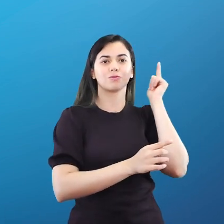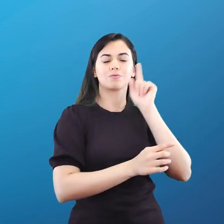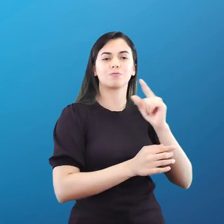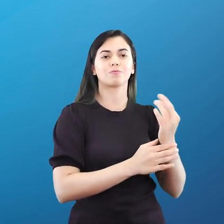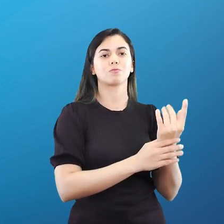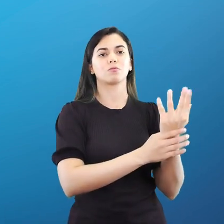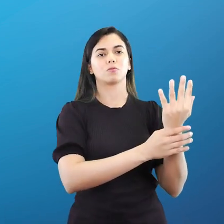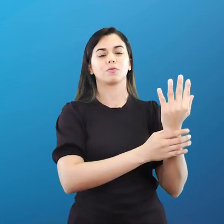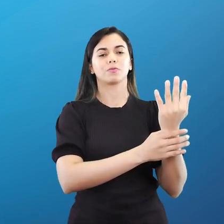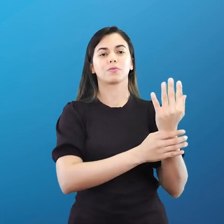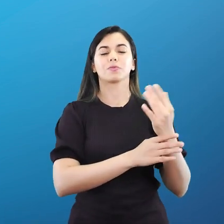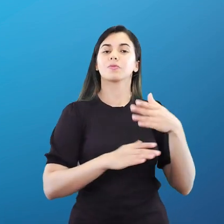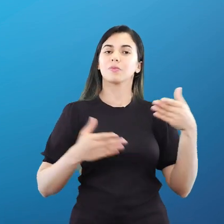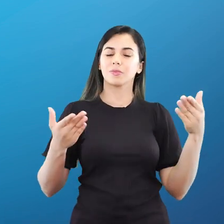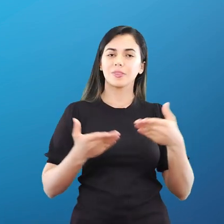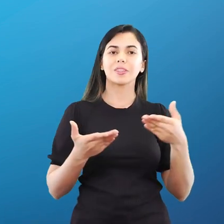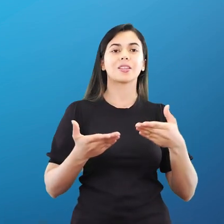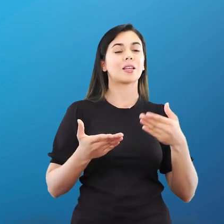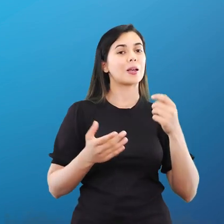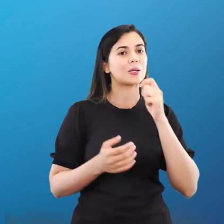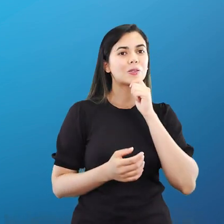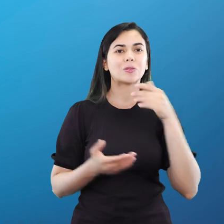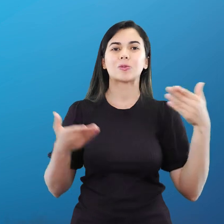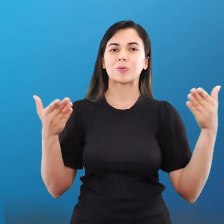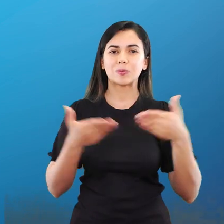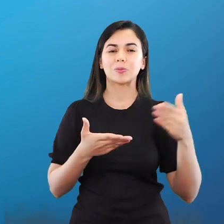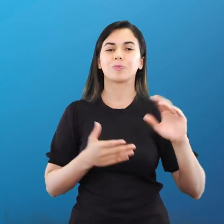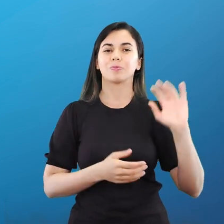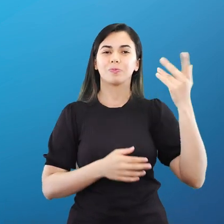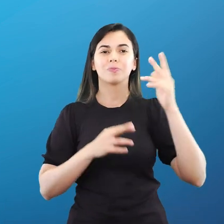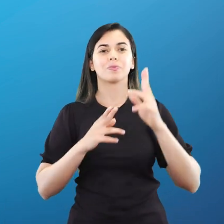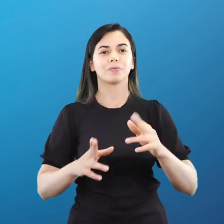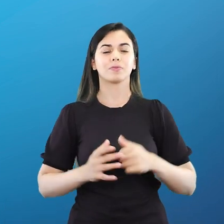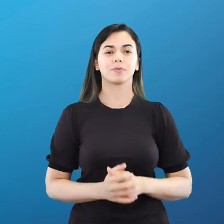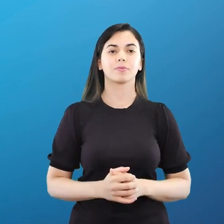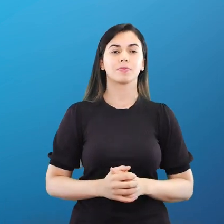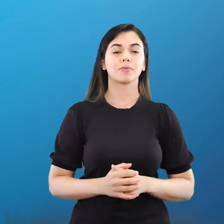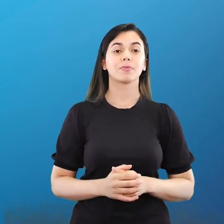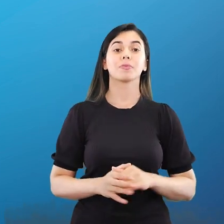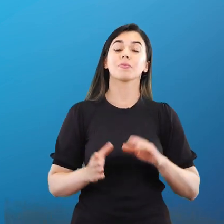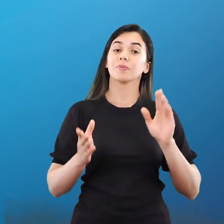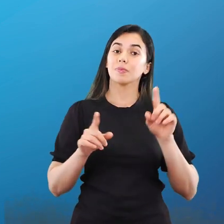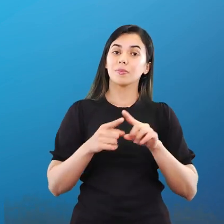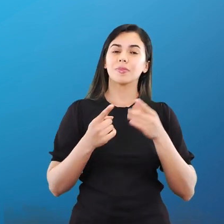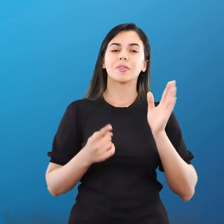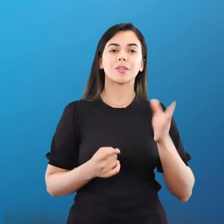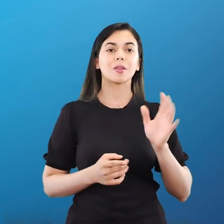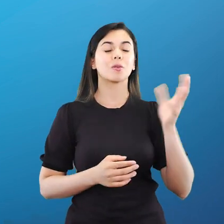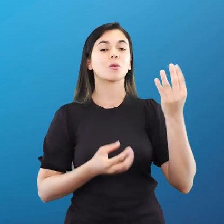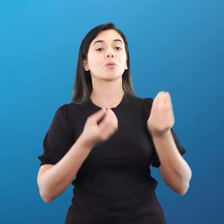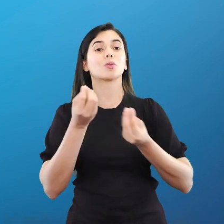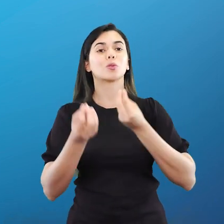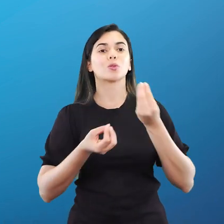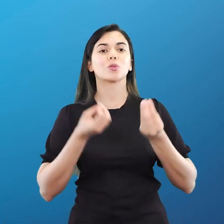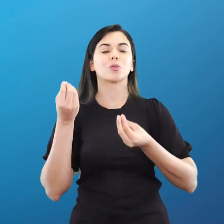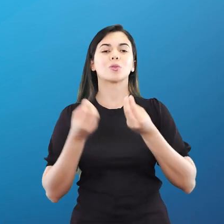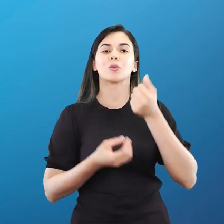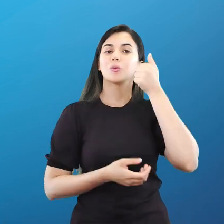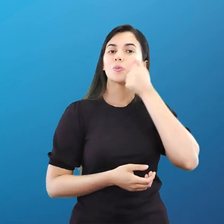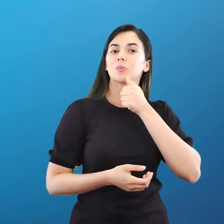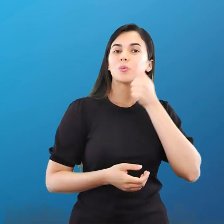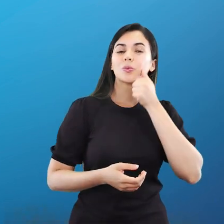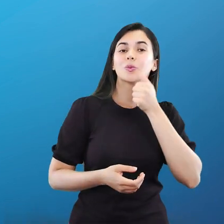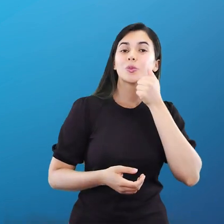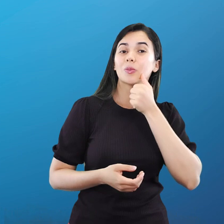é reproduzida nos atuais Jogos Modernos. No entanto, ela é realizada por atrizes que vestem